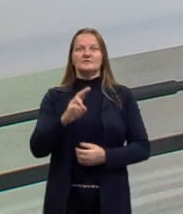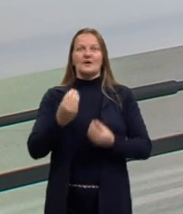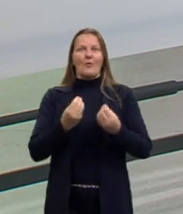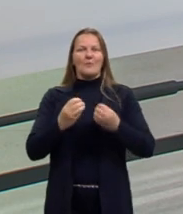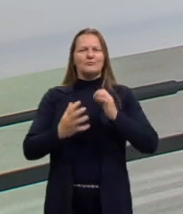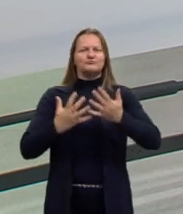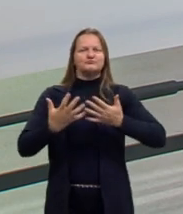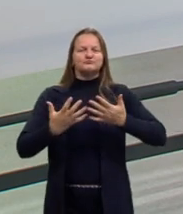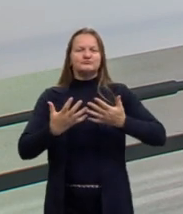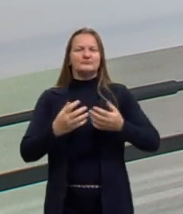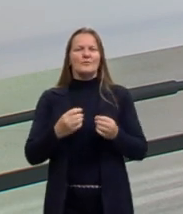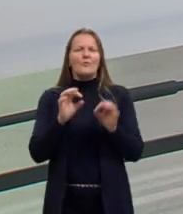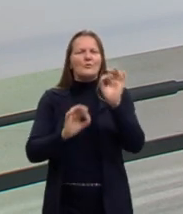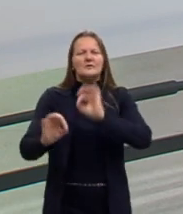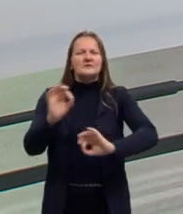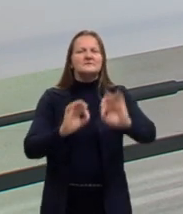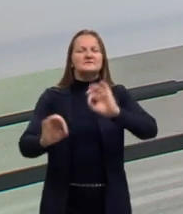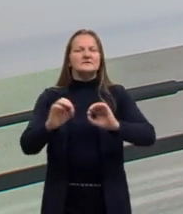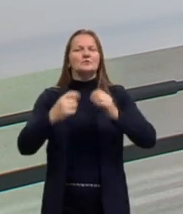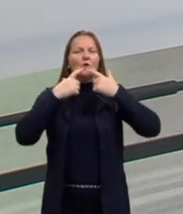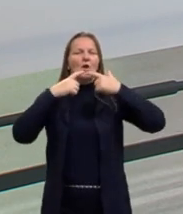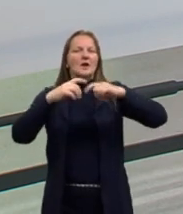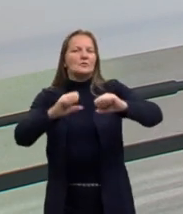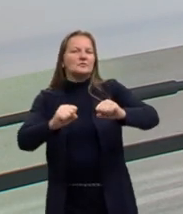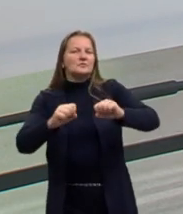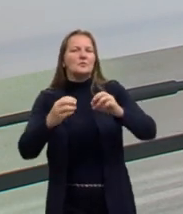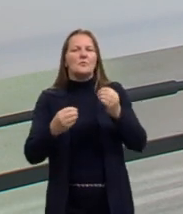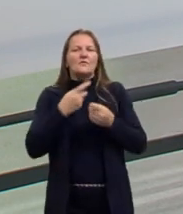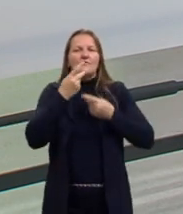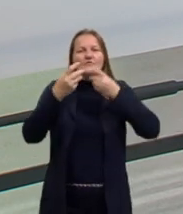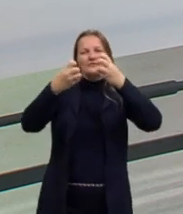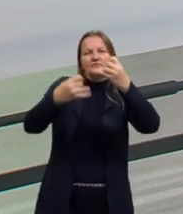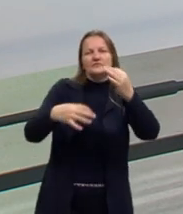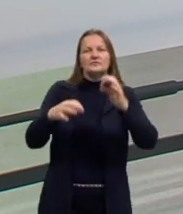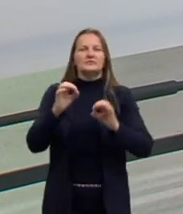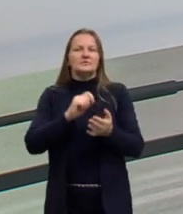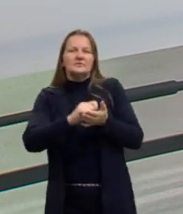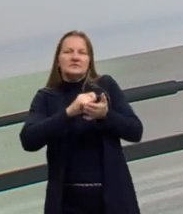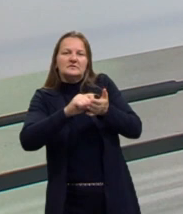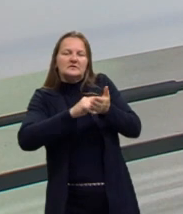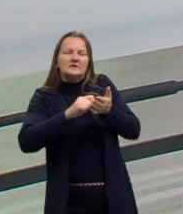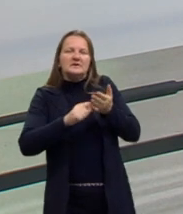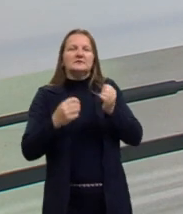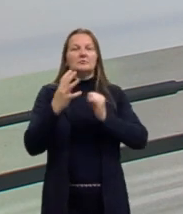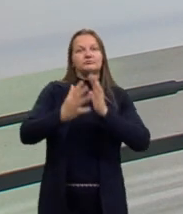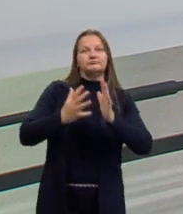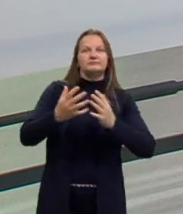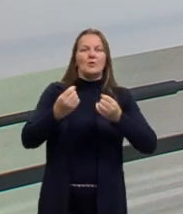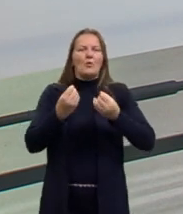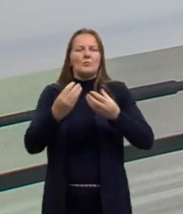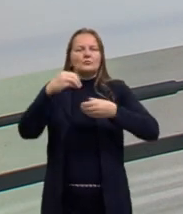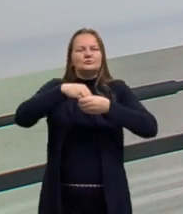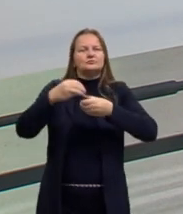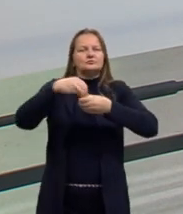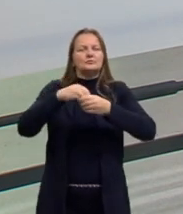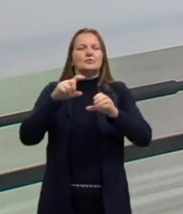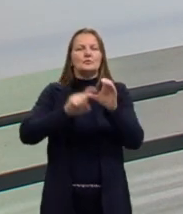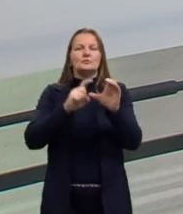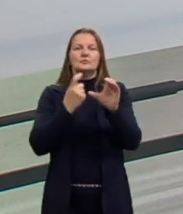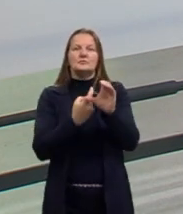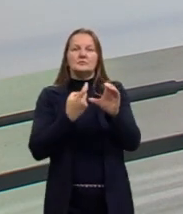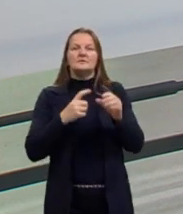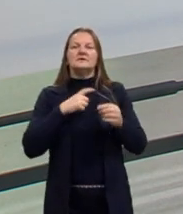foi organizando linguisticamente a nossa fala, a nossa escrita, de maneira a abrir espaço para essas